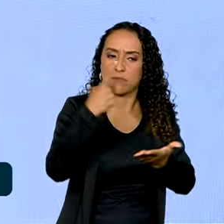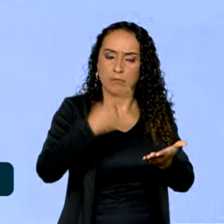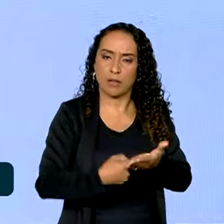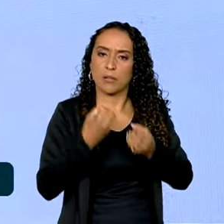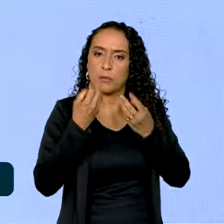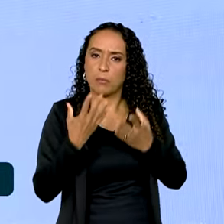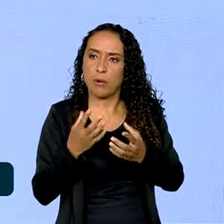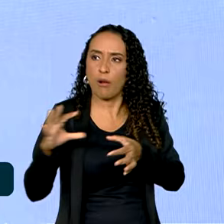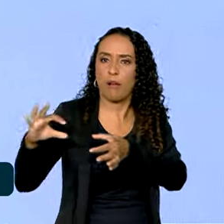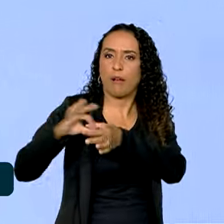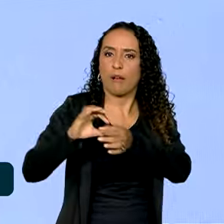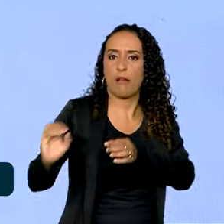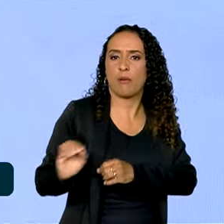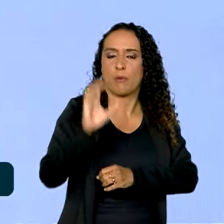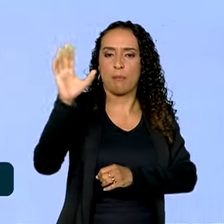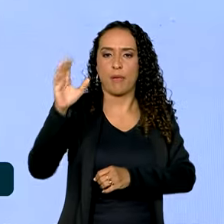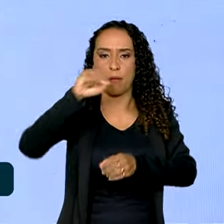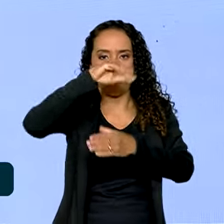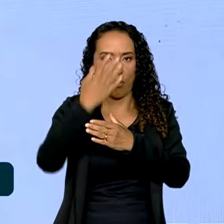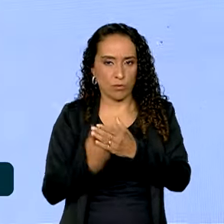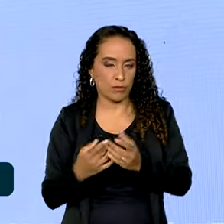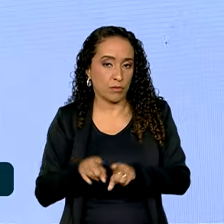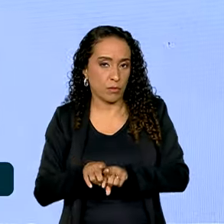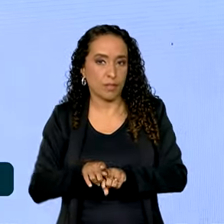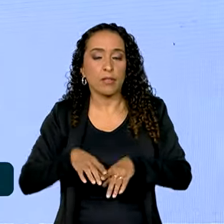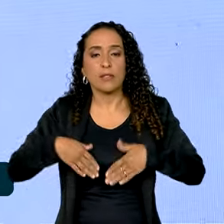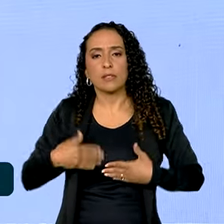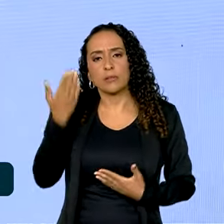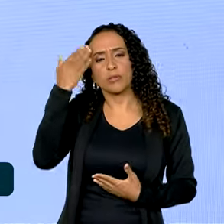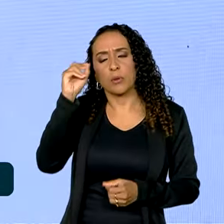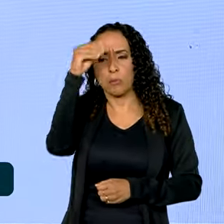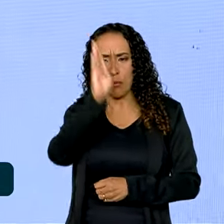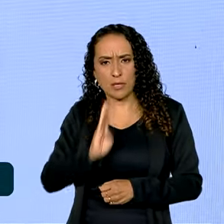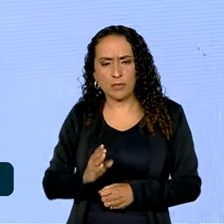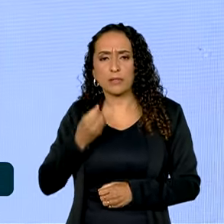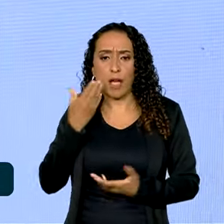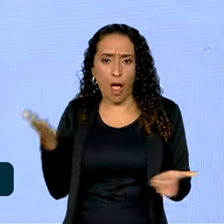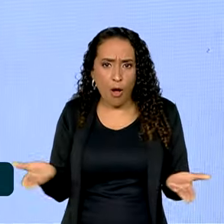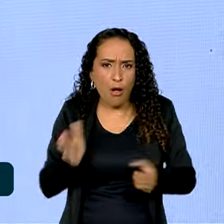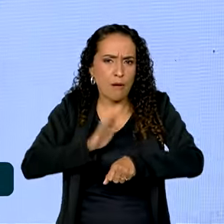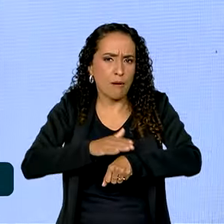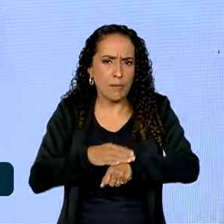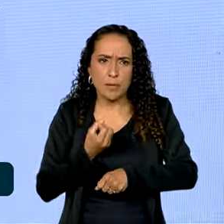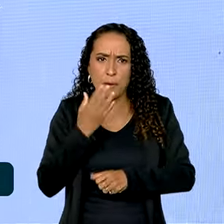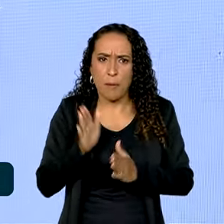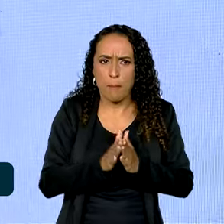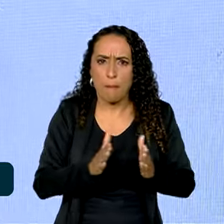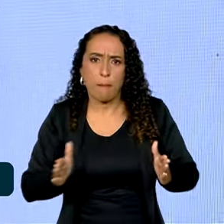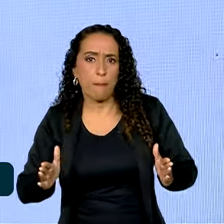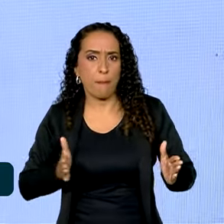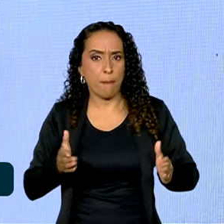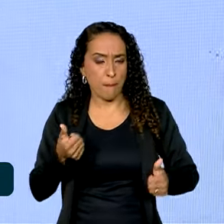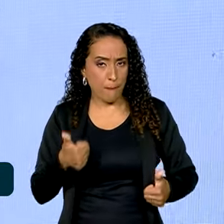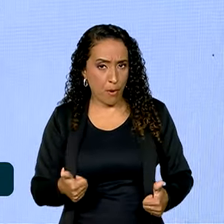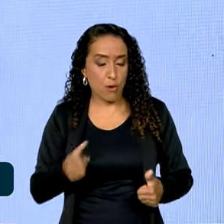para a União Europeia e para o Mercosul? Eu entendo que o Brasil está num bom momento. Se continuar